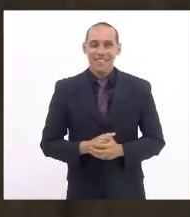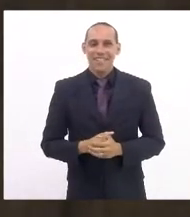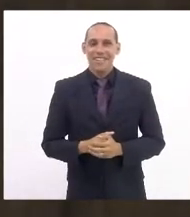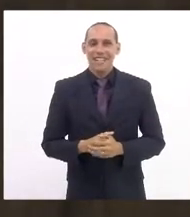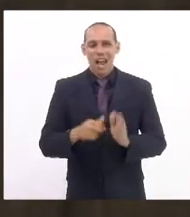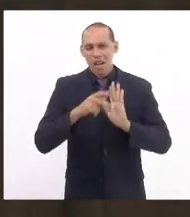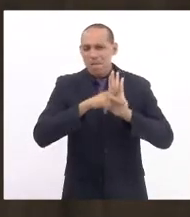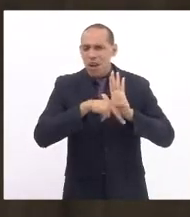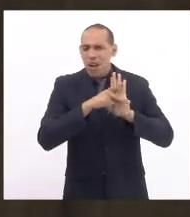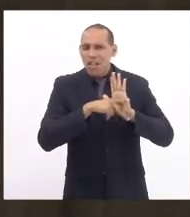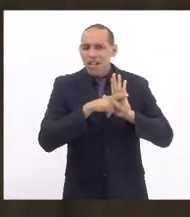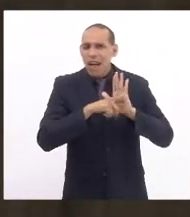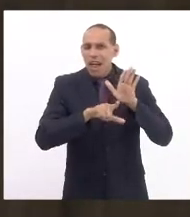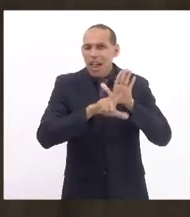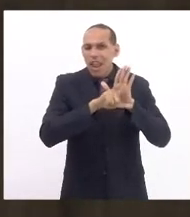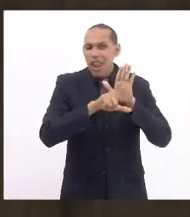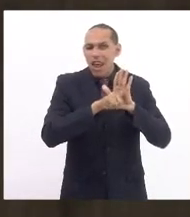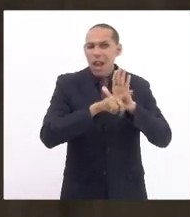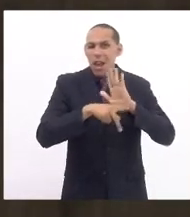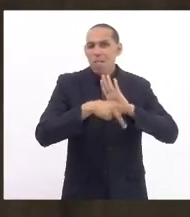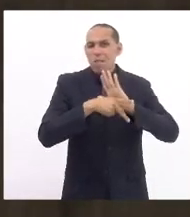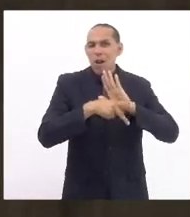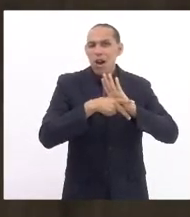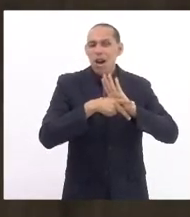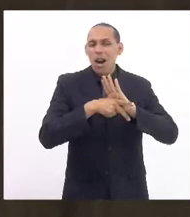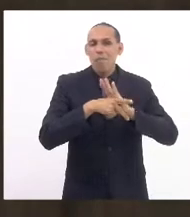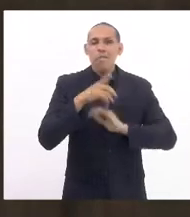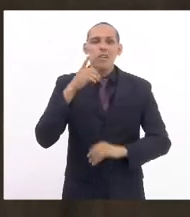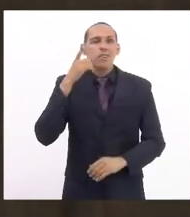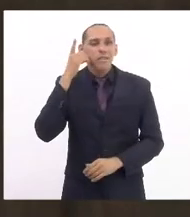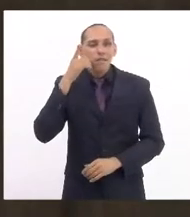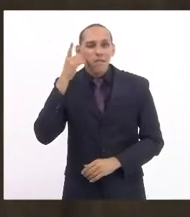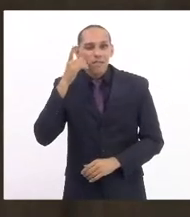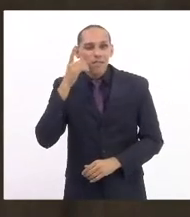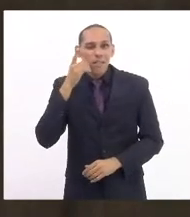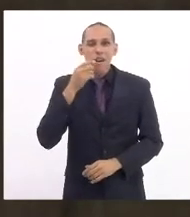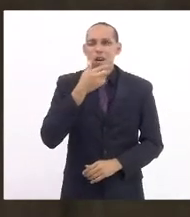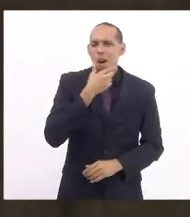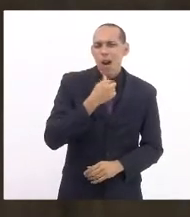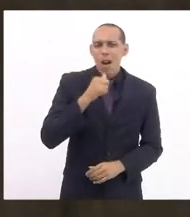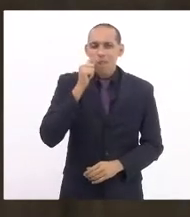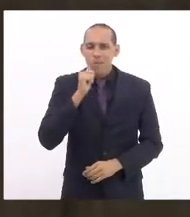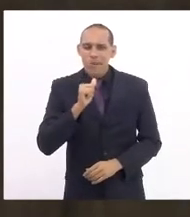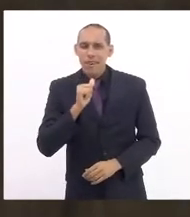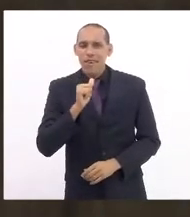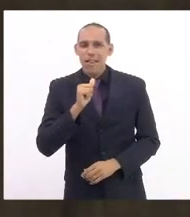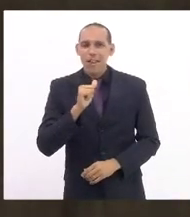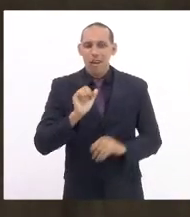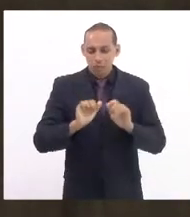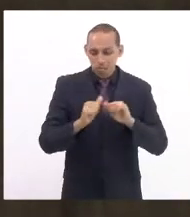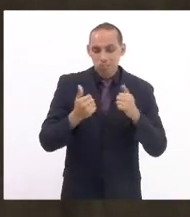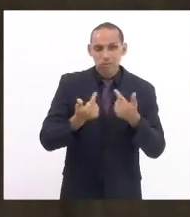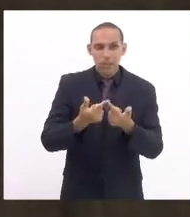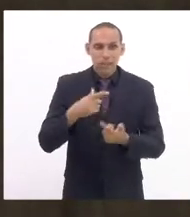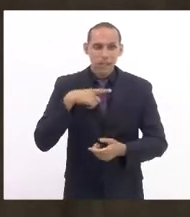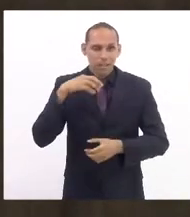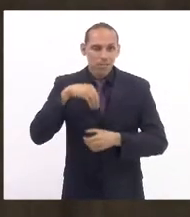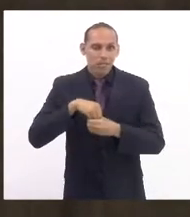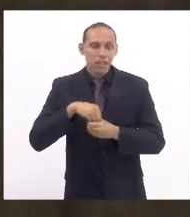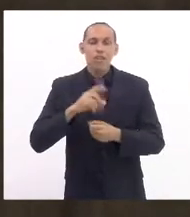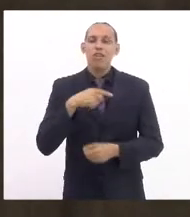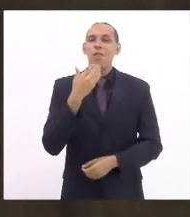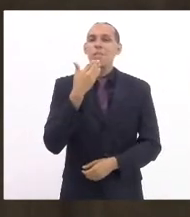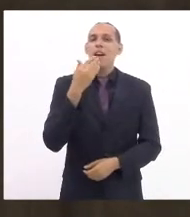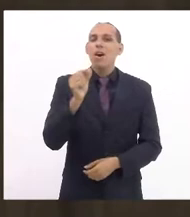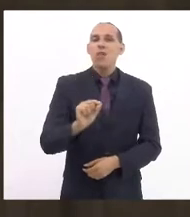projetos de lei de deputados e de deputadas que tramitam na casa, a gente pede para